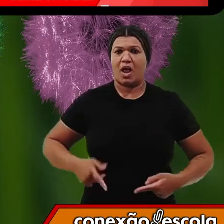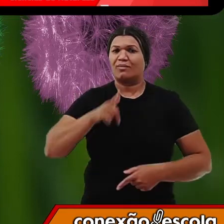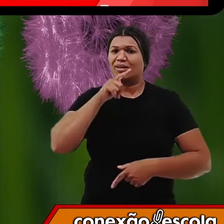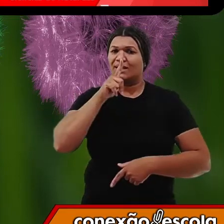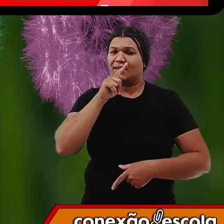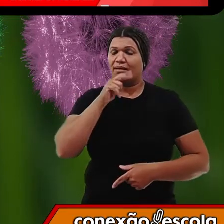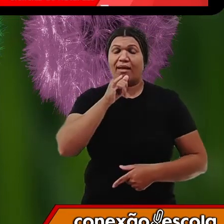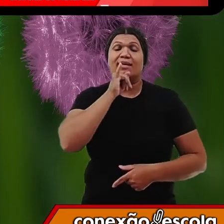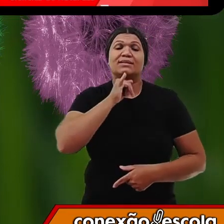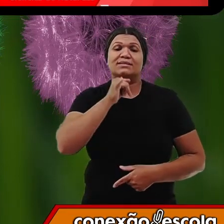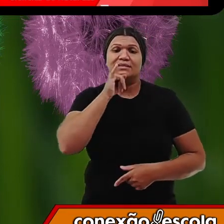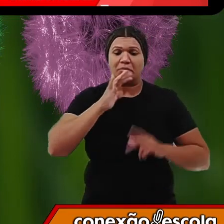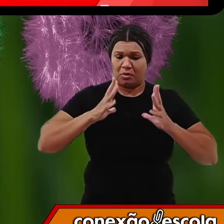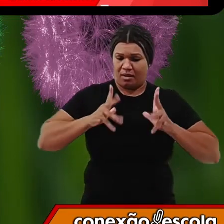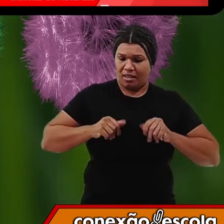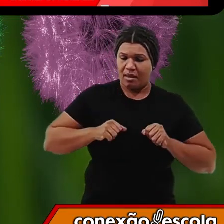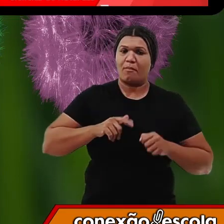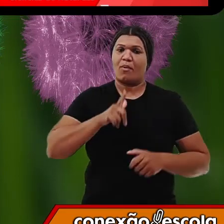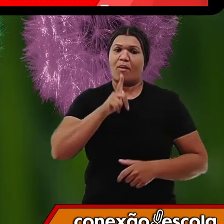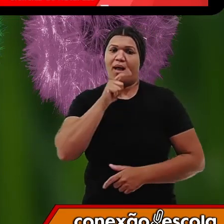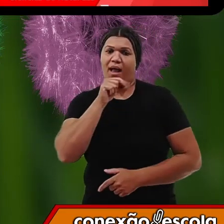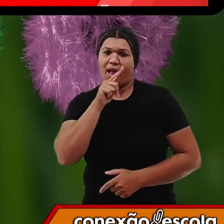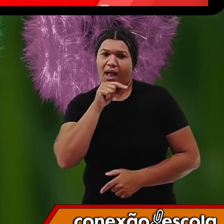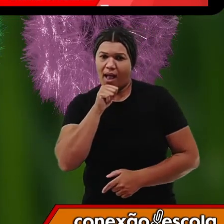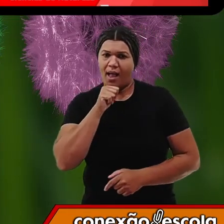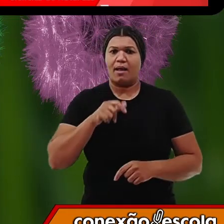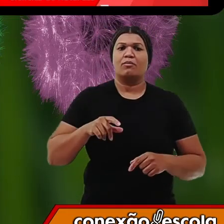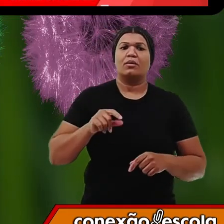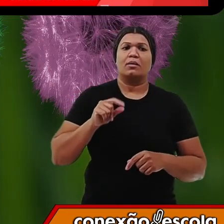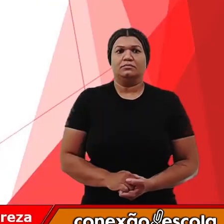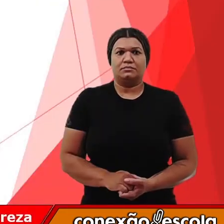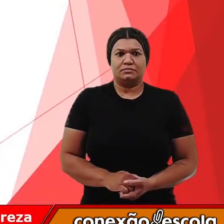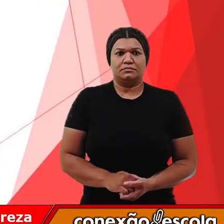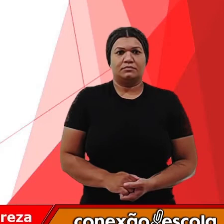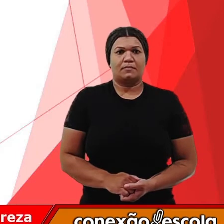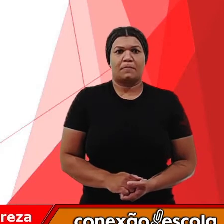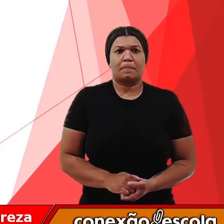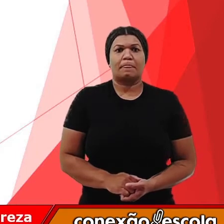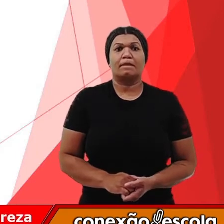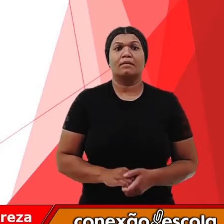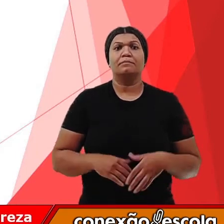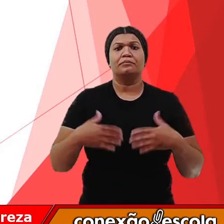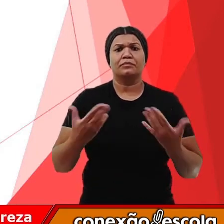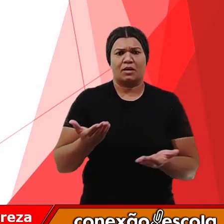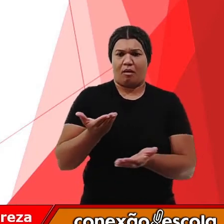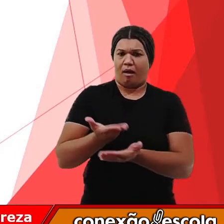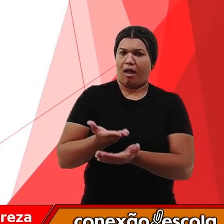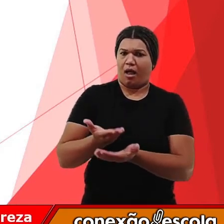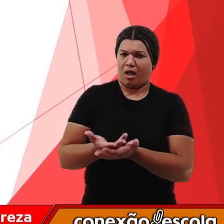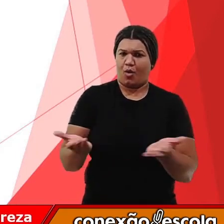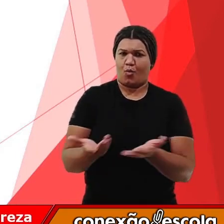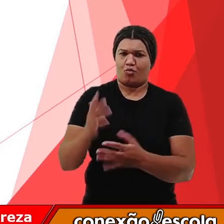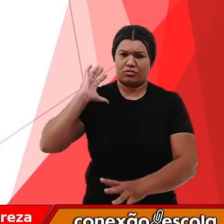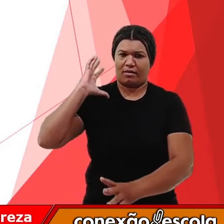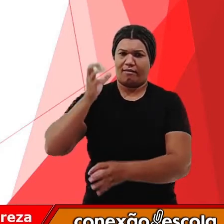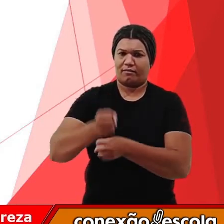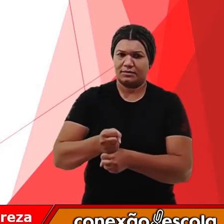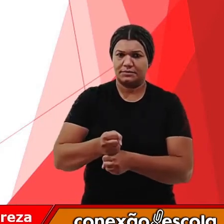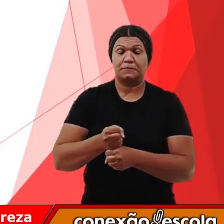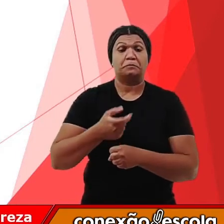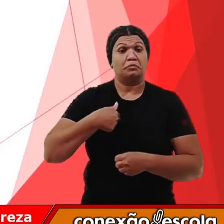para descontaminar aquela água destinada ao consumo humano. Então, na aula de hoje, nós